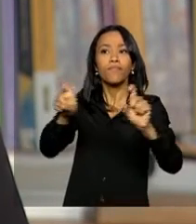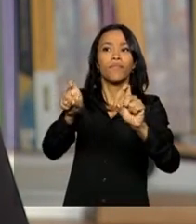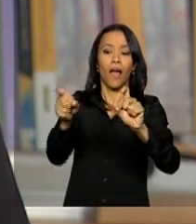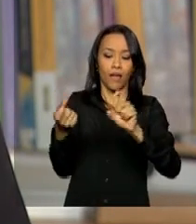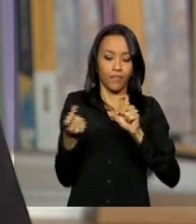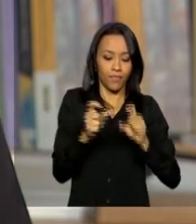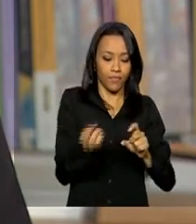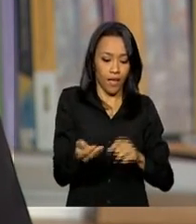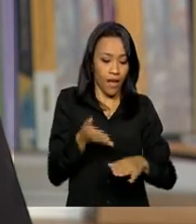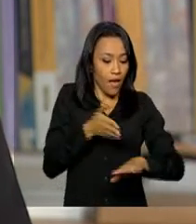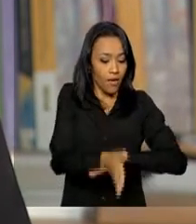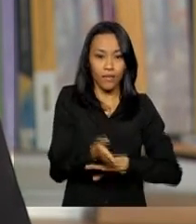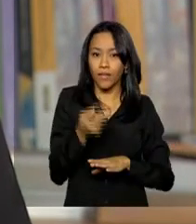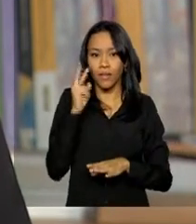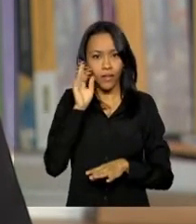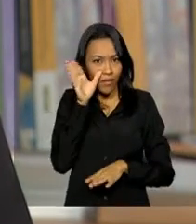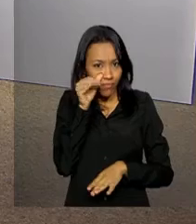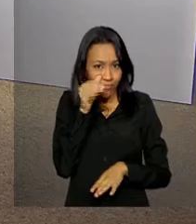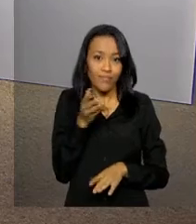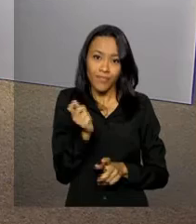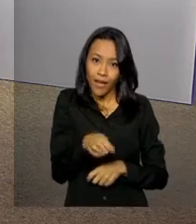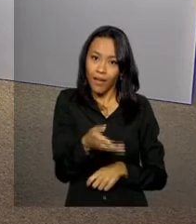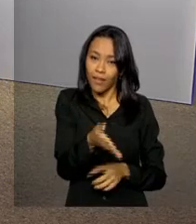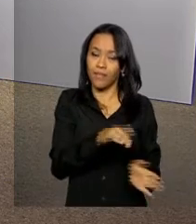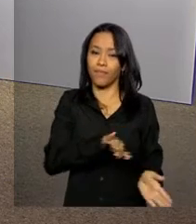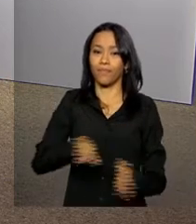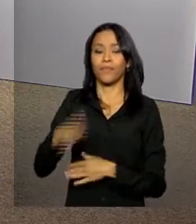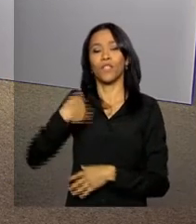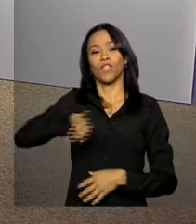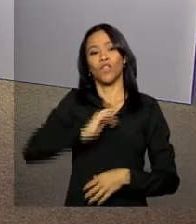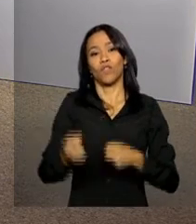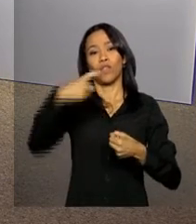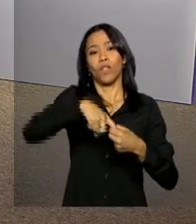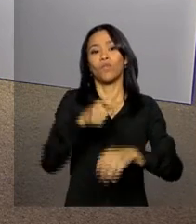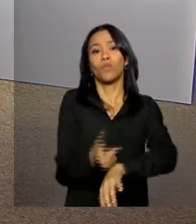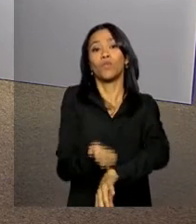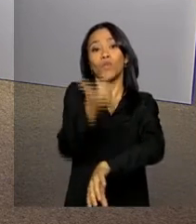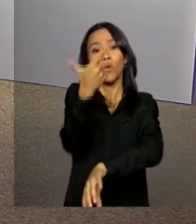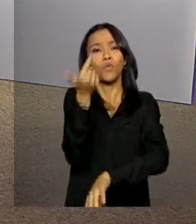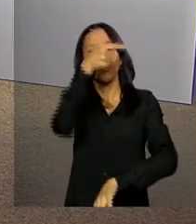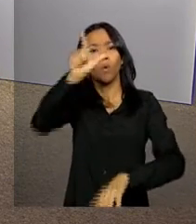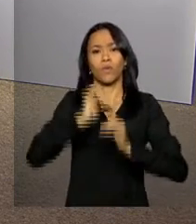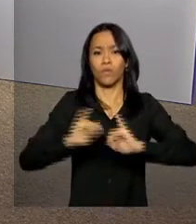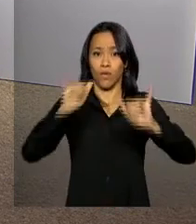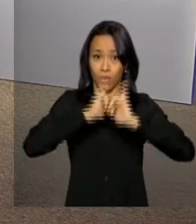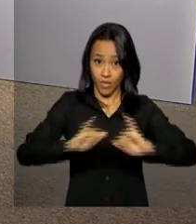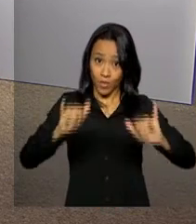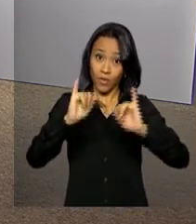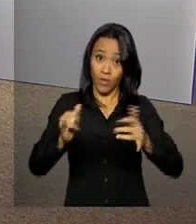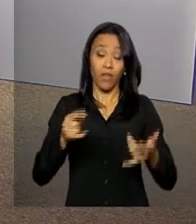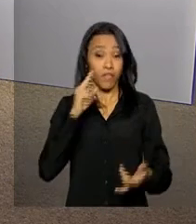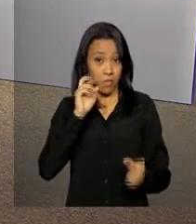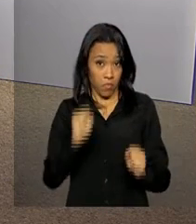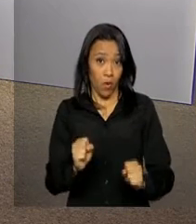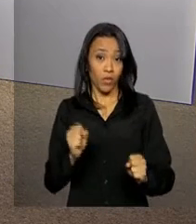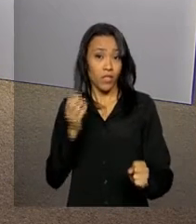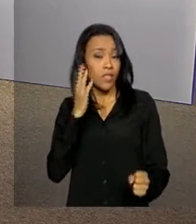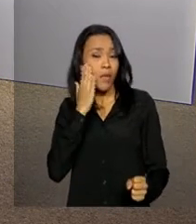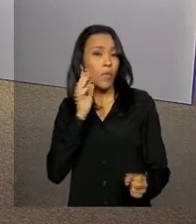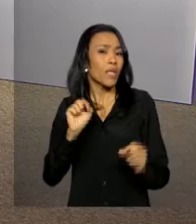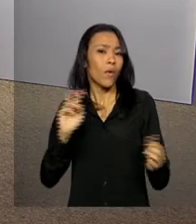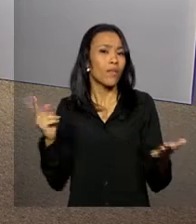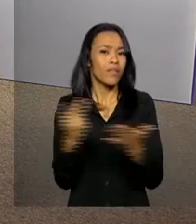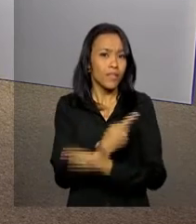estarão acessíveis para você. E nós voltamos ao meio-dia com outras notícias. Acompanhe as novidades do